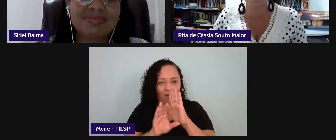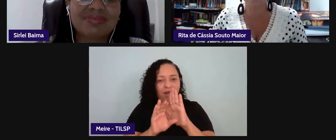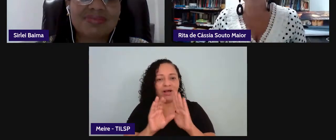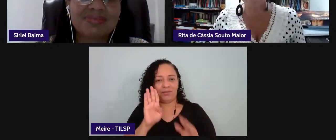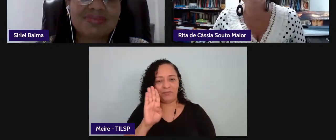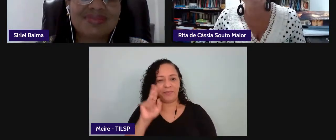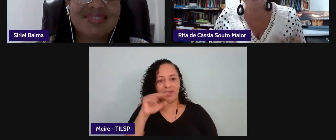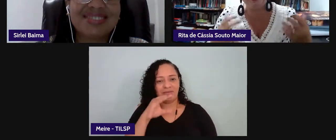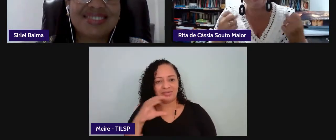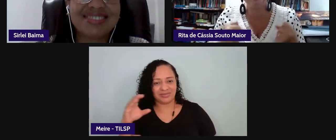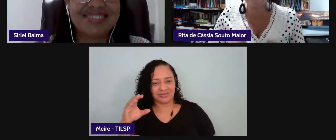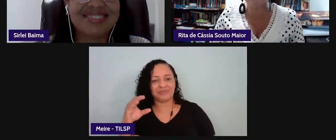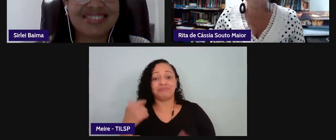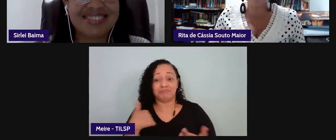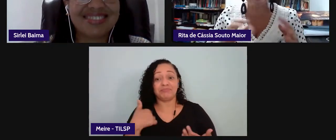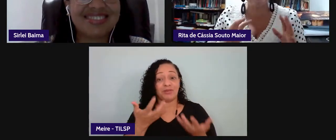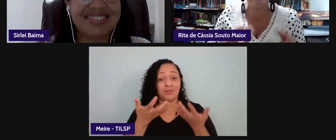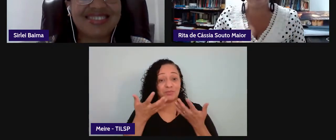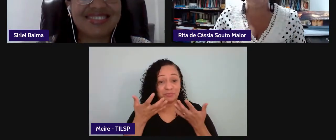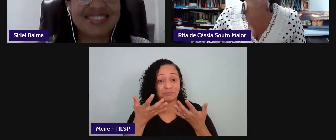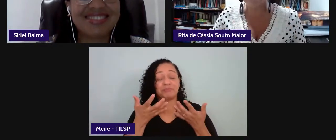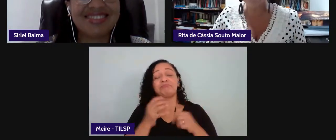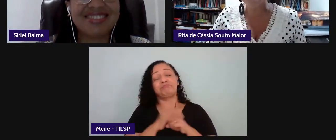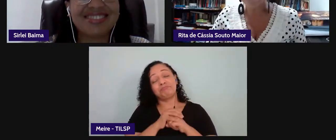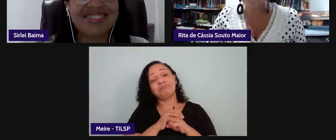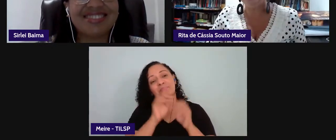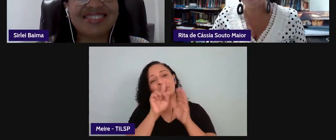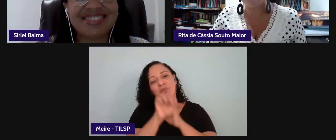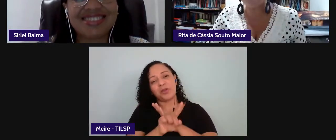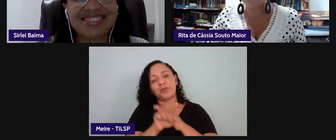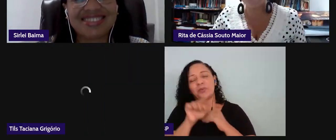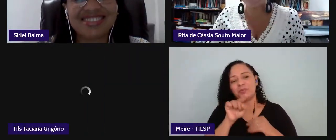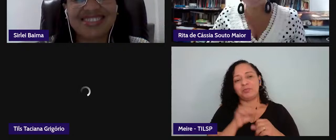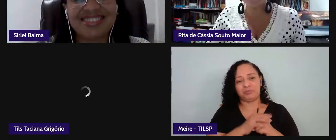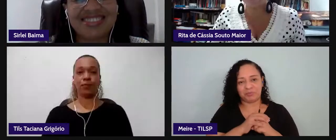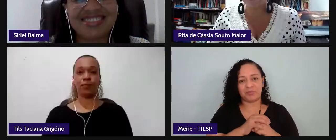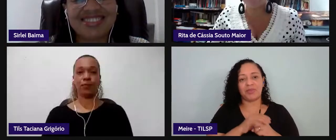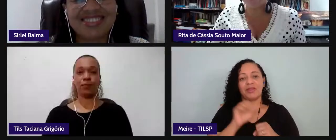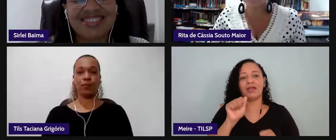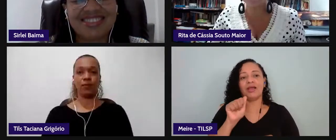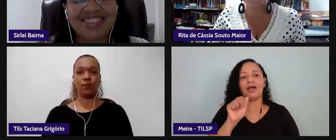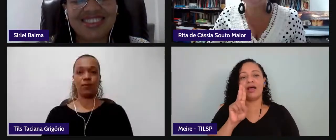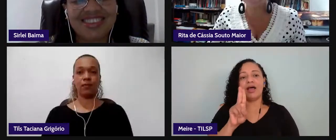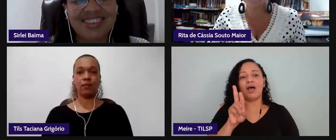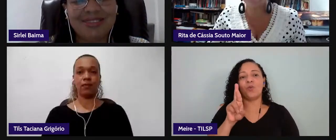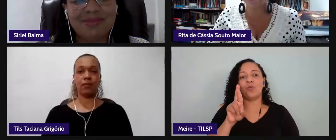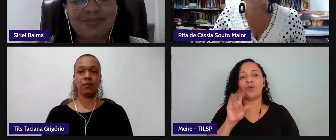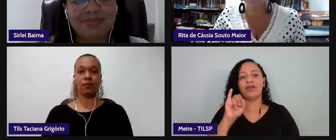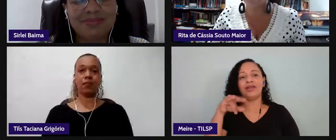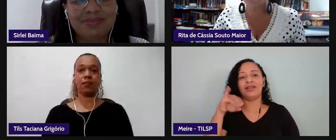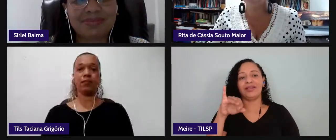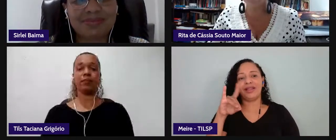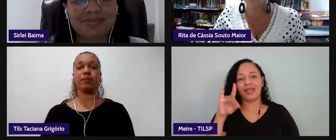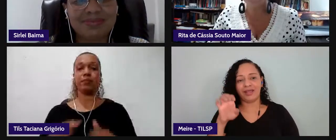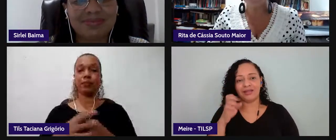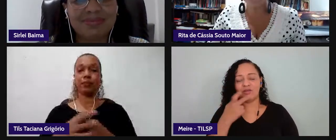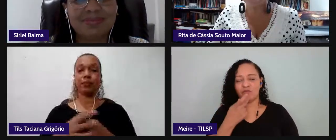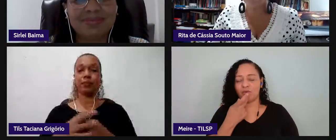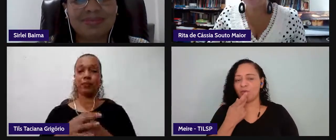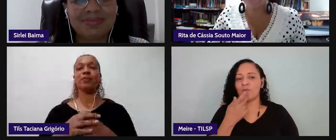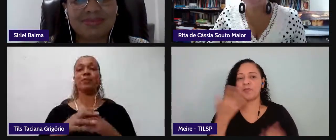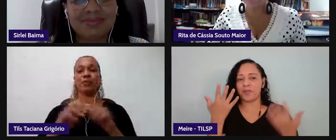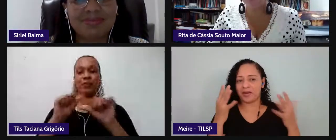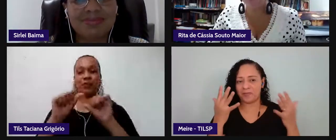fazer uma pergunta para você porque aqui me segurando para não ser agora a Urineide diz parabéns excelentes explicações